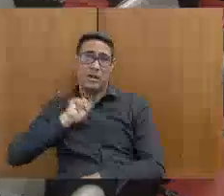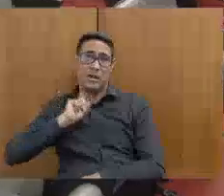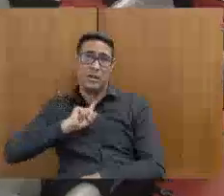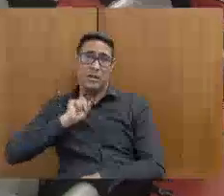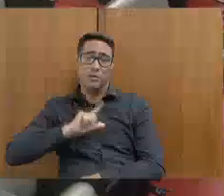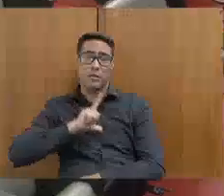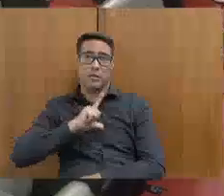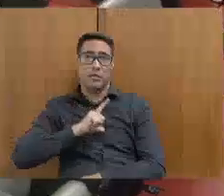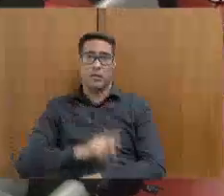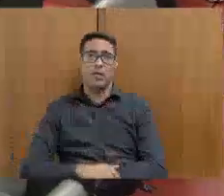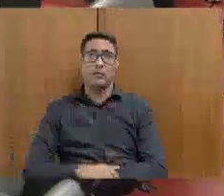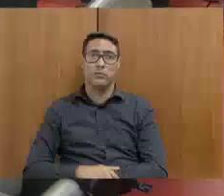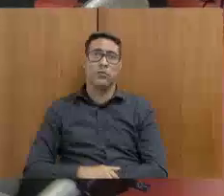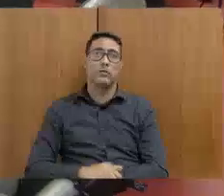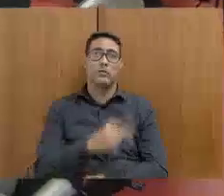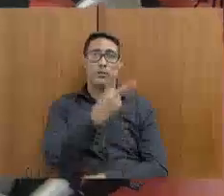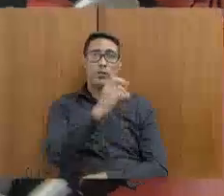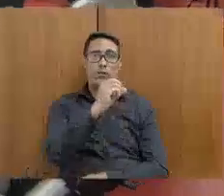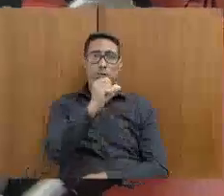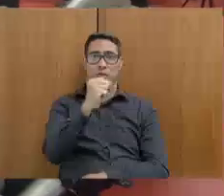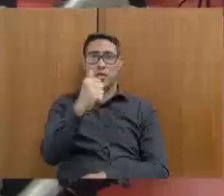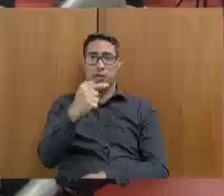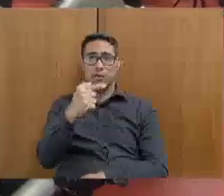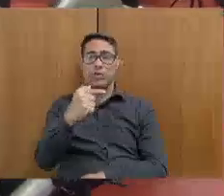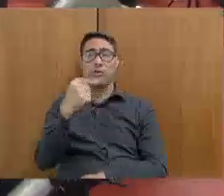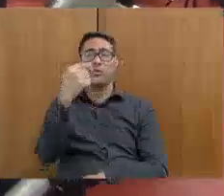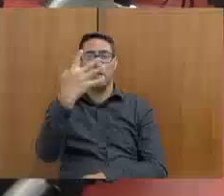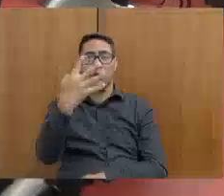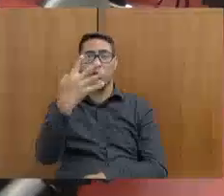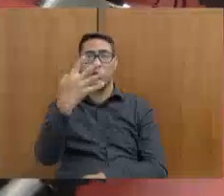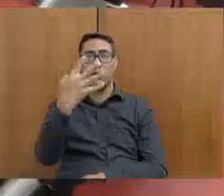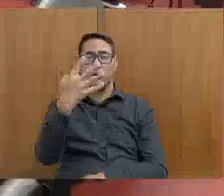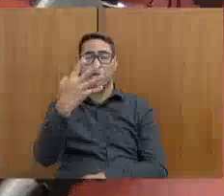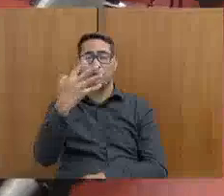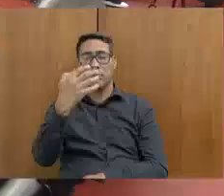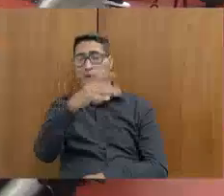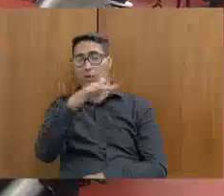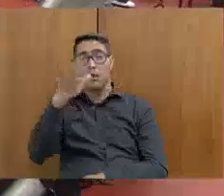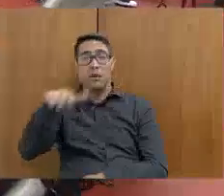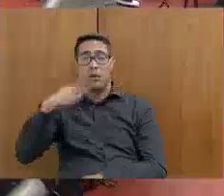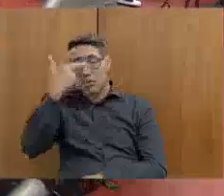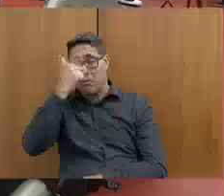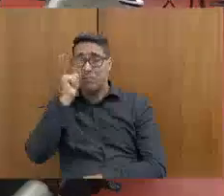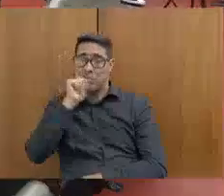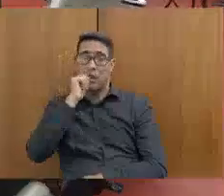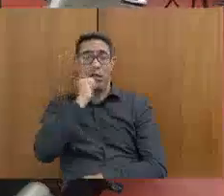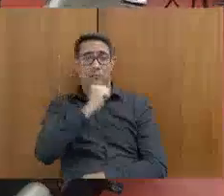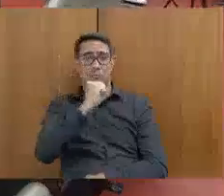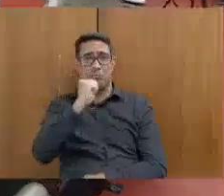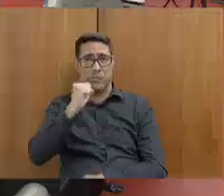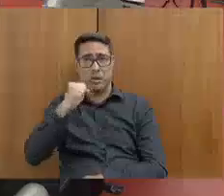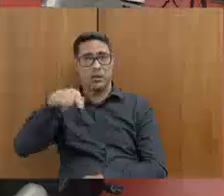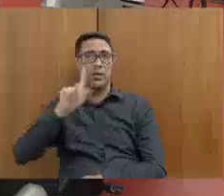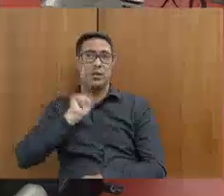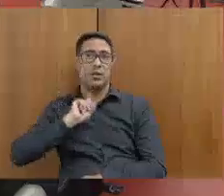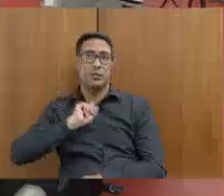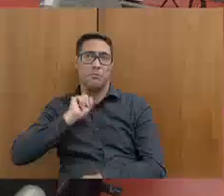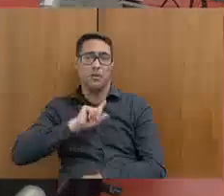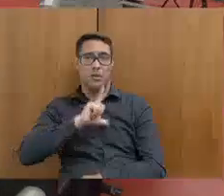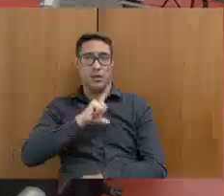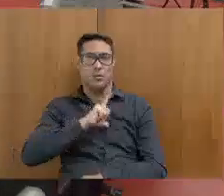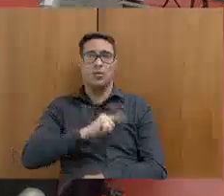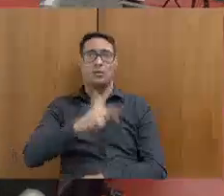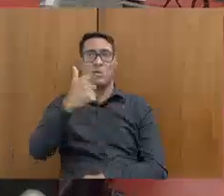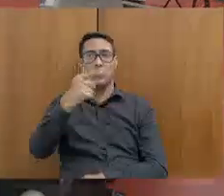Em 2017, foram 459 feminicídios em Minas Gerais, tentados e consumados. Em